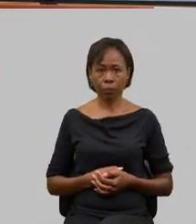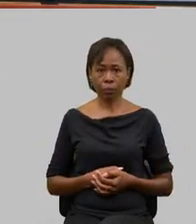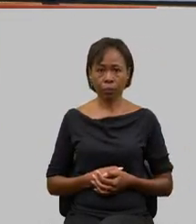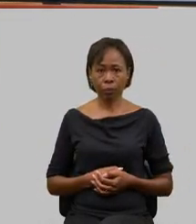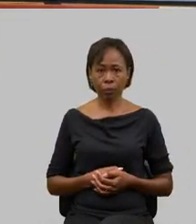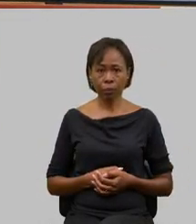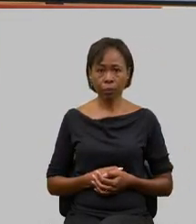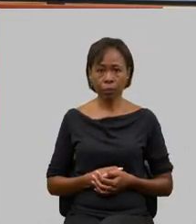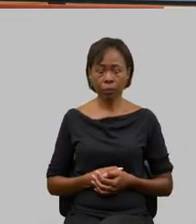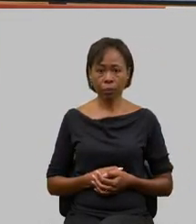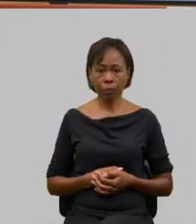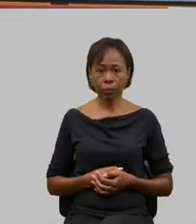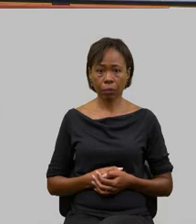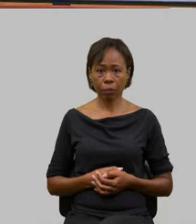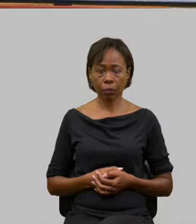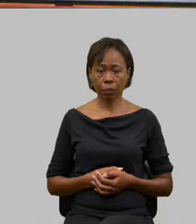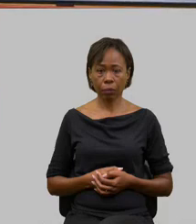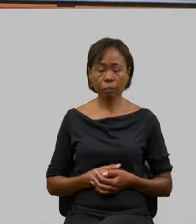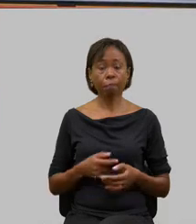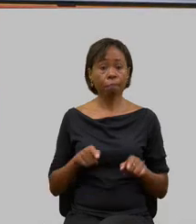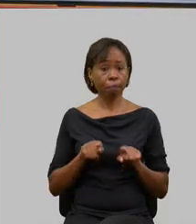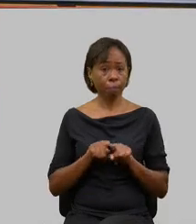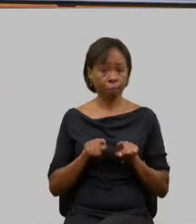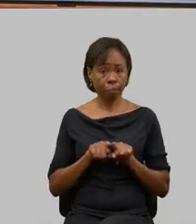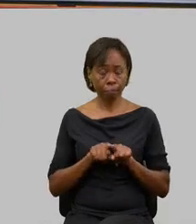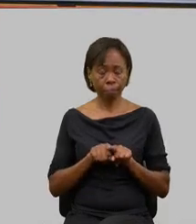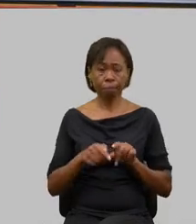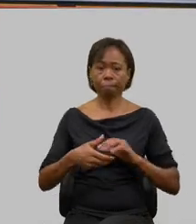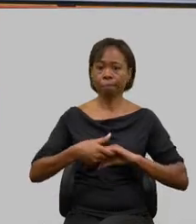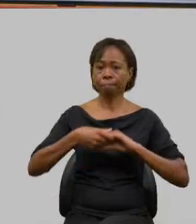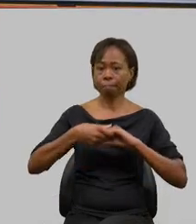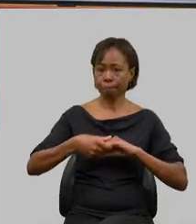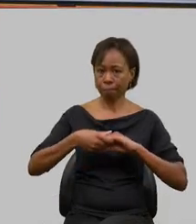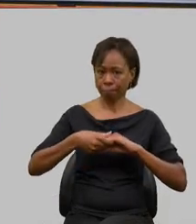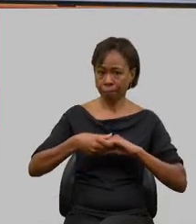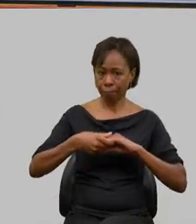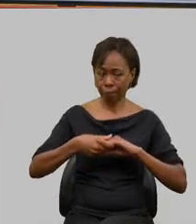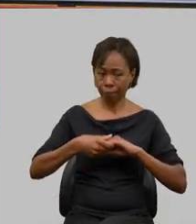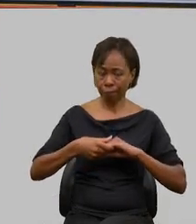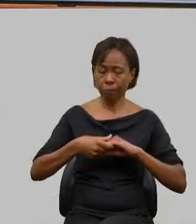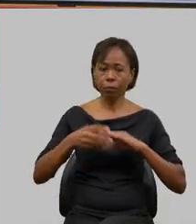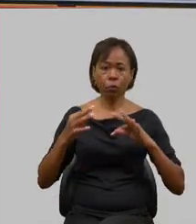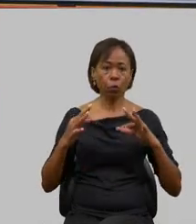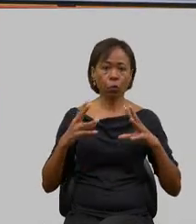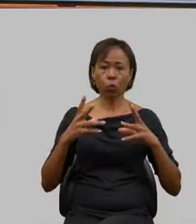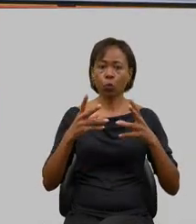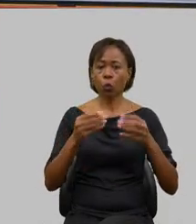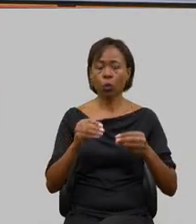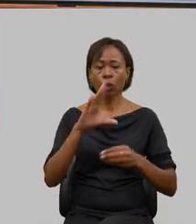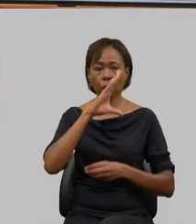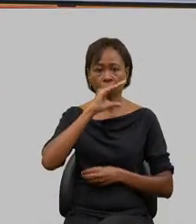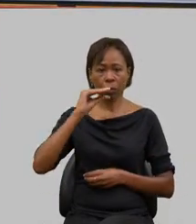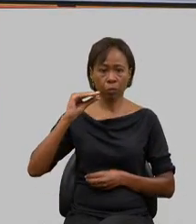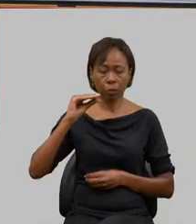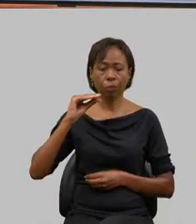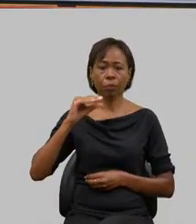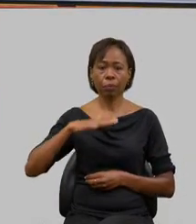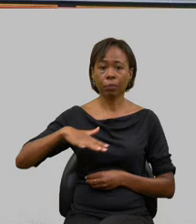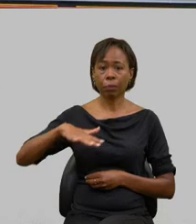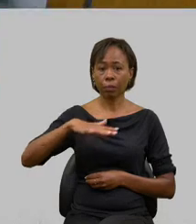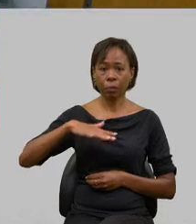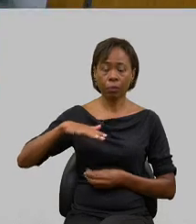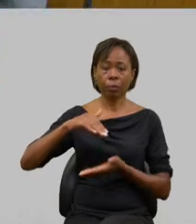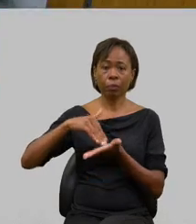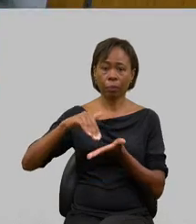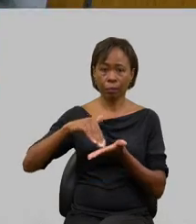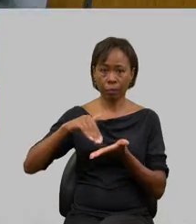aproveito a oportunidade também para cumprimentar todos os servidores da Secretaria de